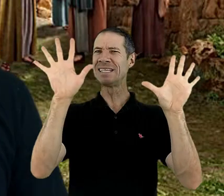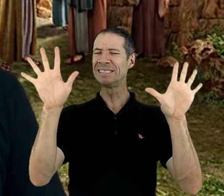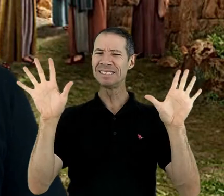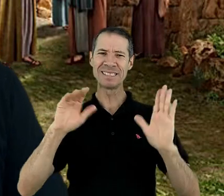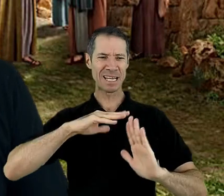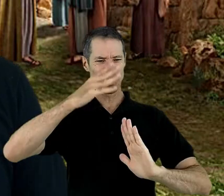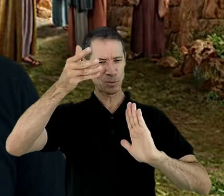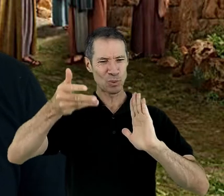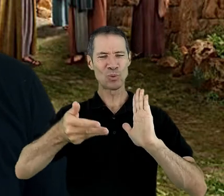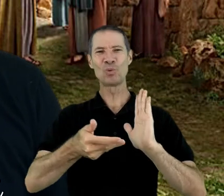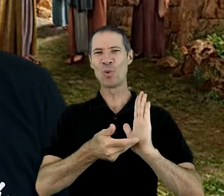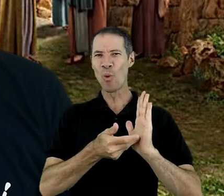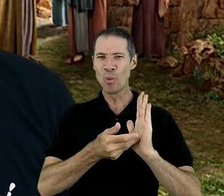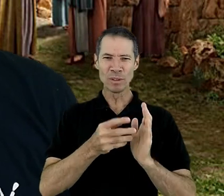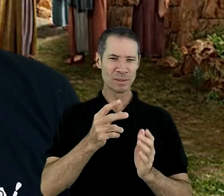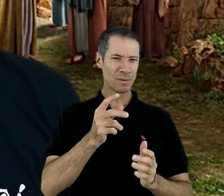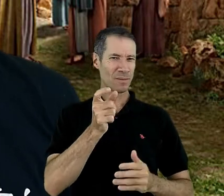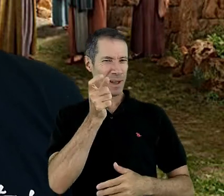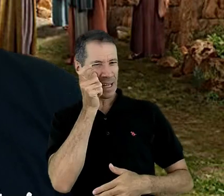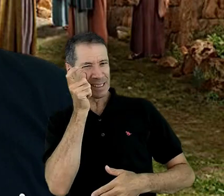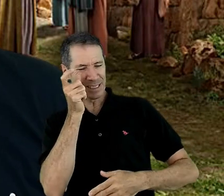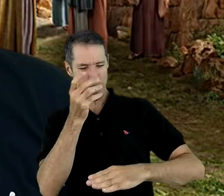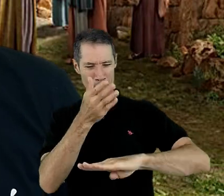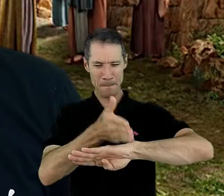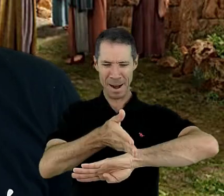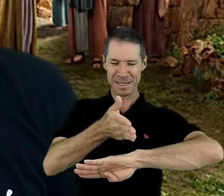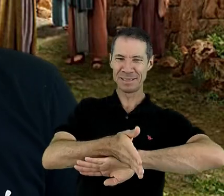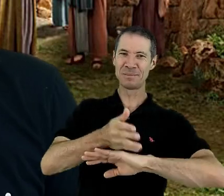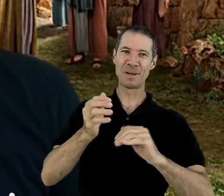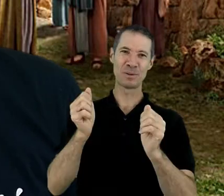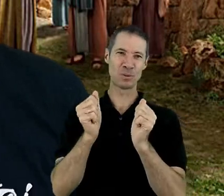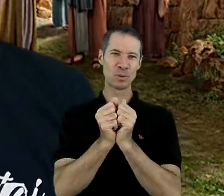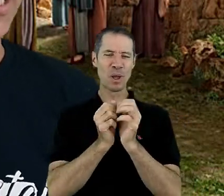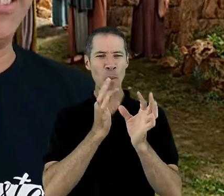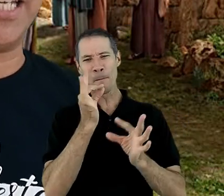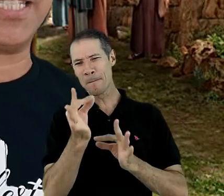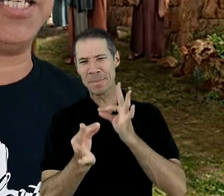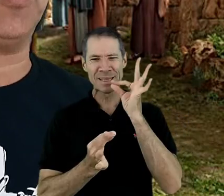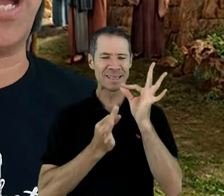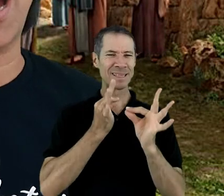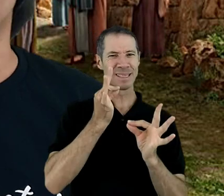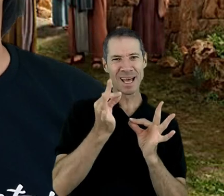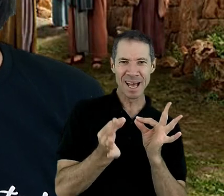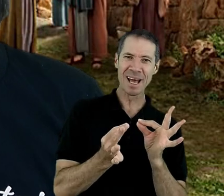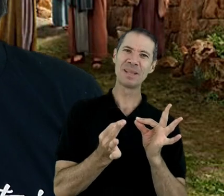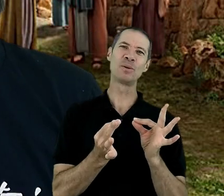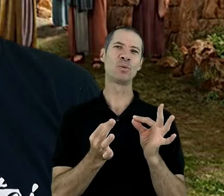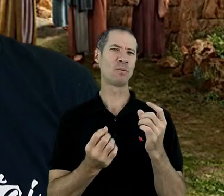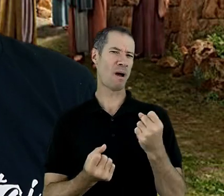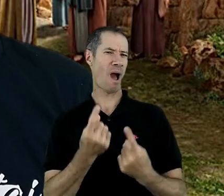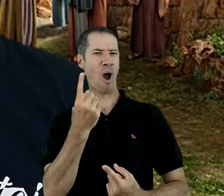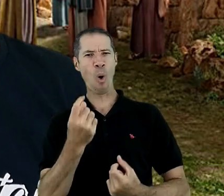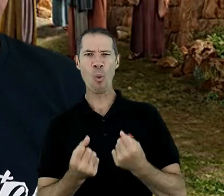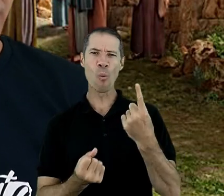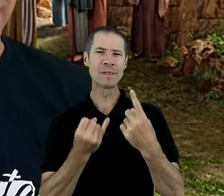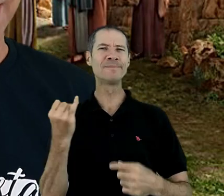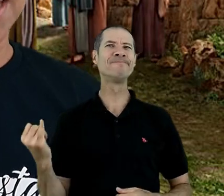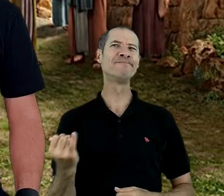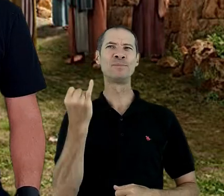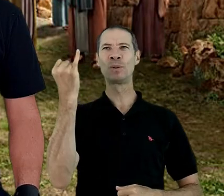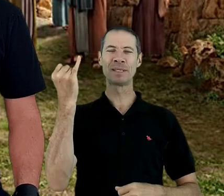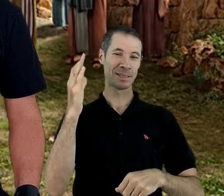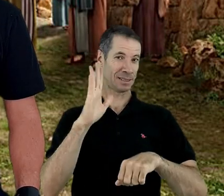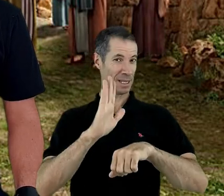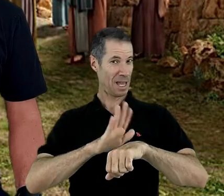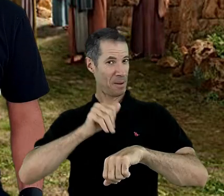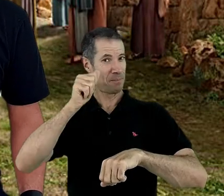vão assistir, que vão participar conosco, comentando e trazendo alguns enriquecimentos a mais.